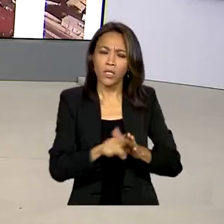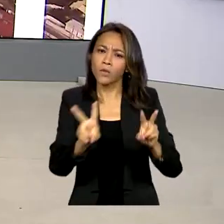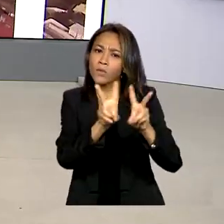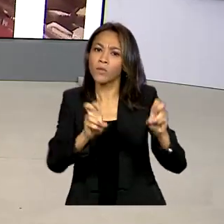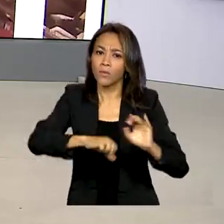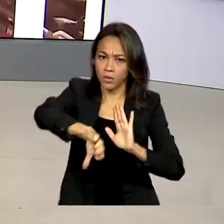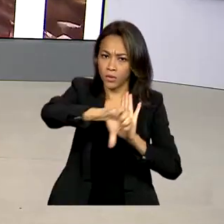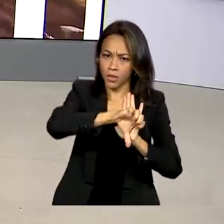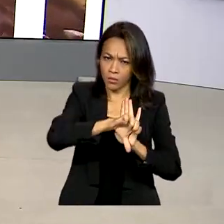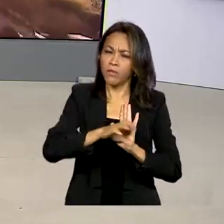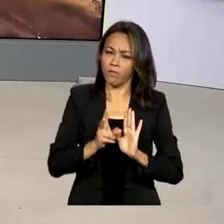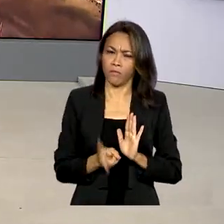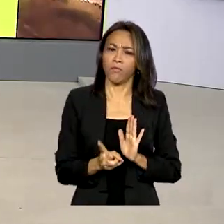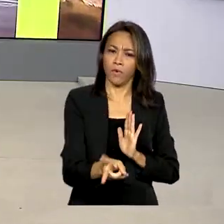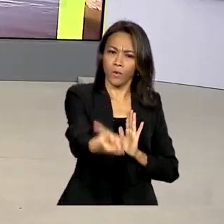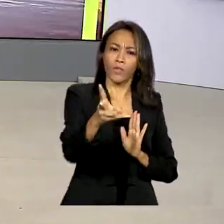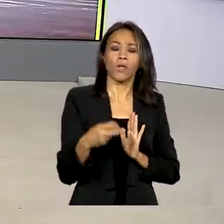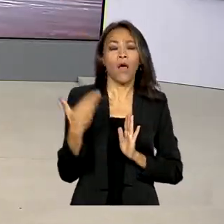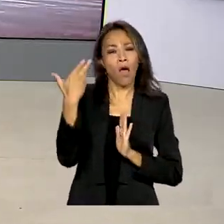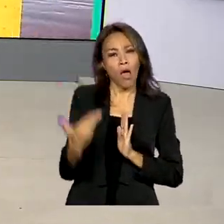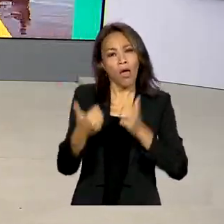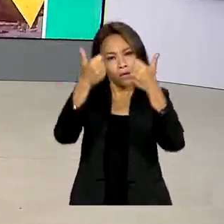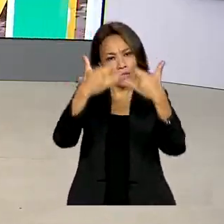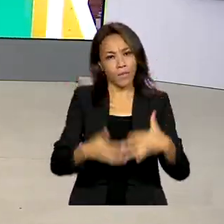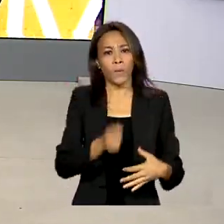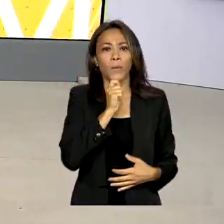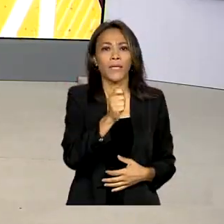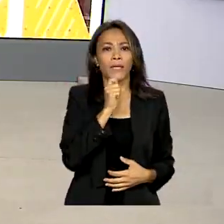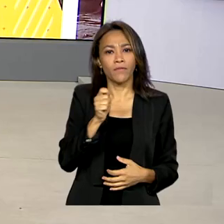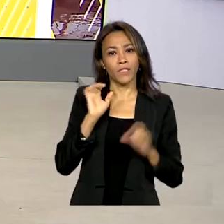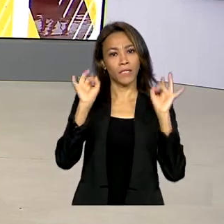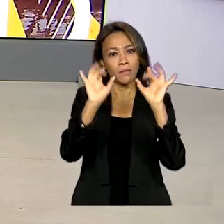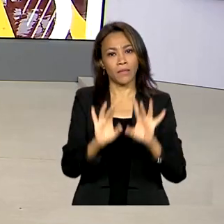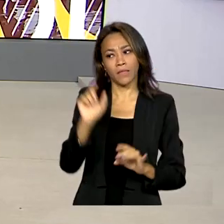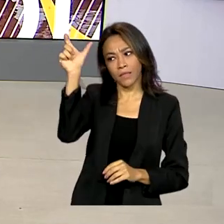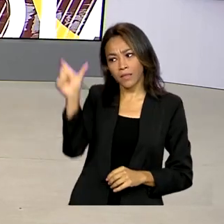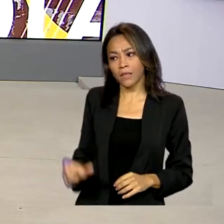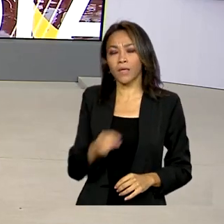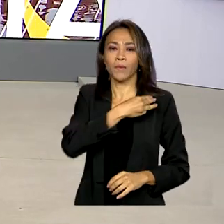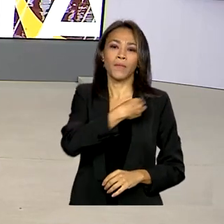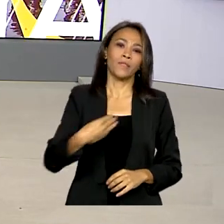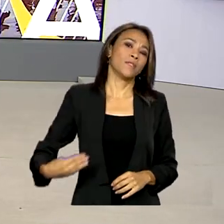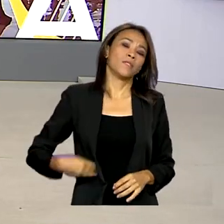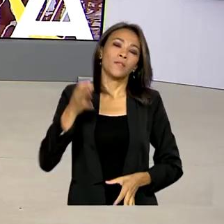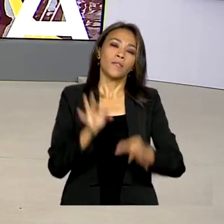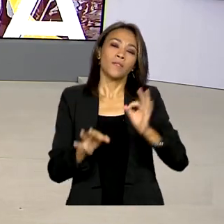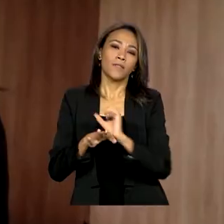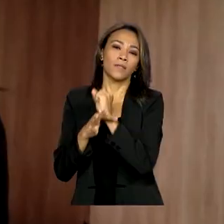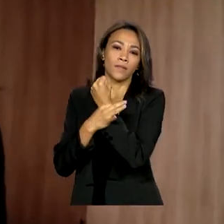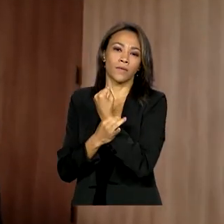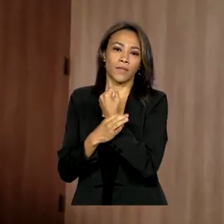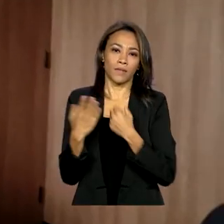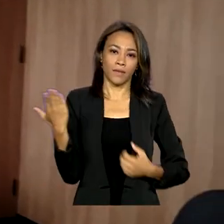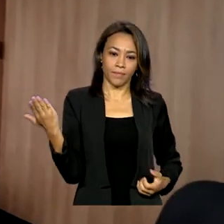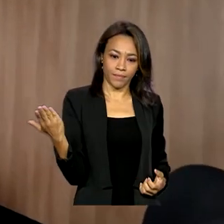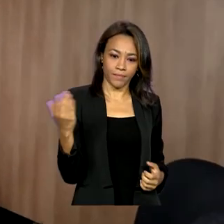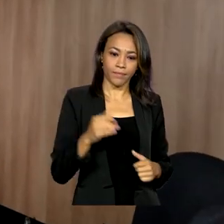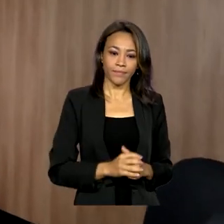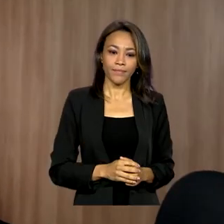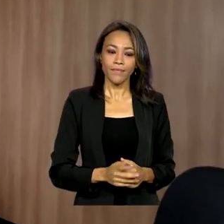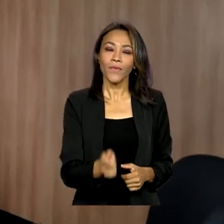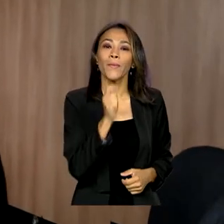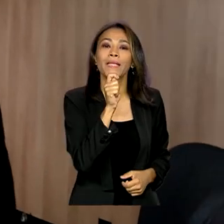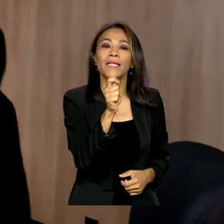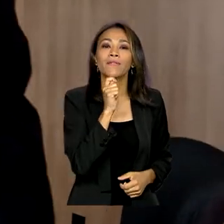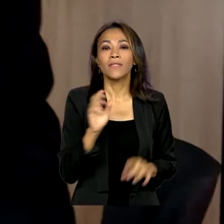meses. Foi o que adiantou com exclusividade para a TV Brasil o ministro da Justiça e Segurança Pública. Em entrevista